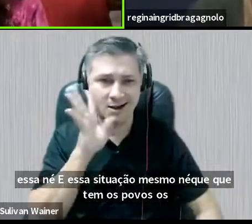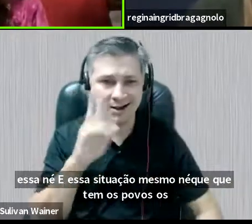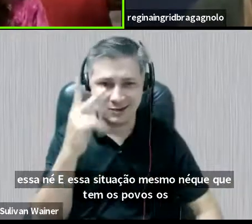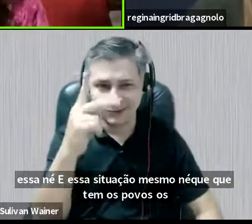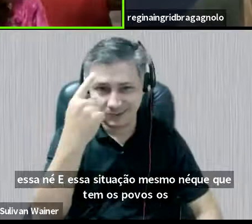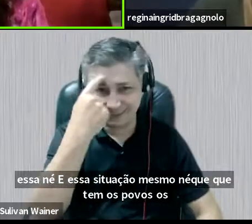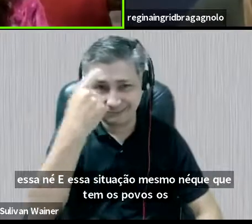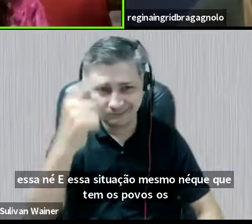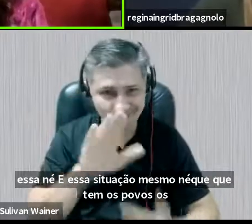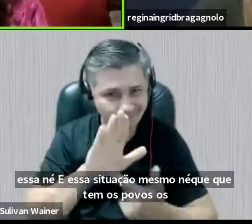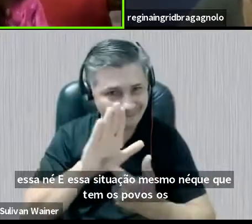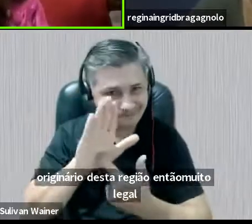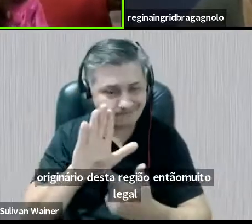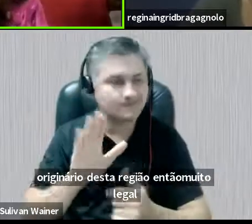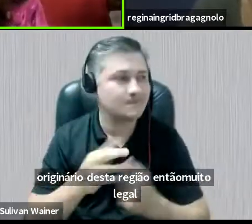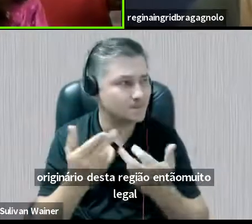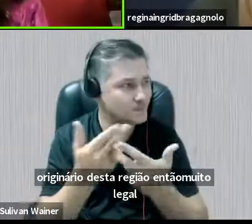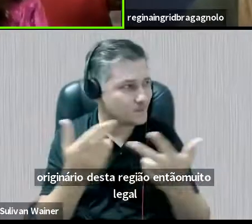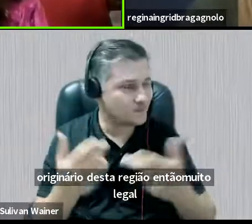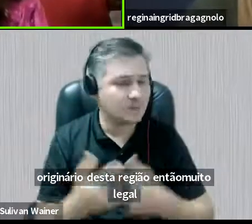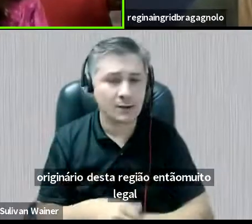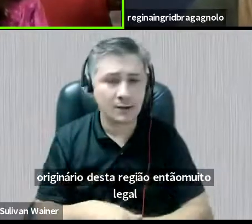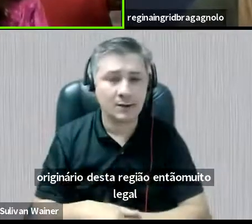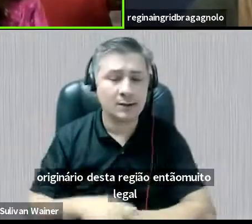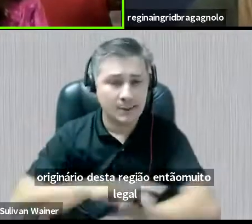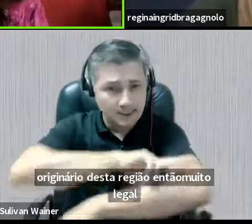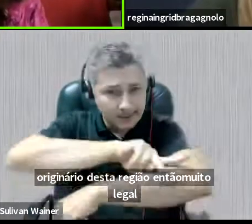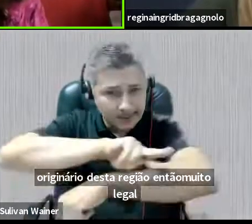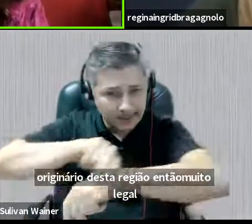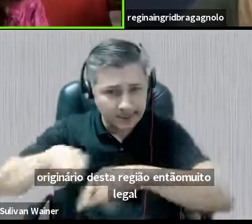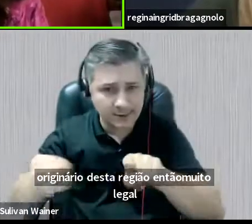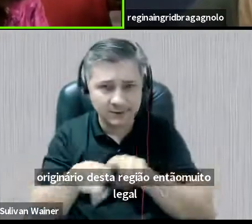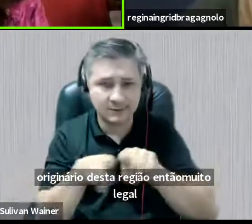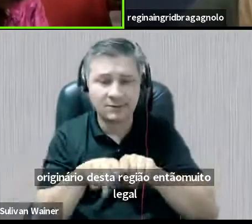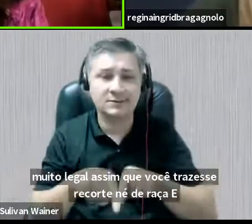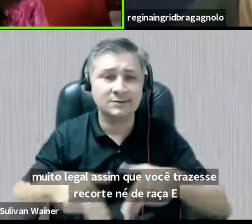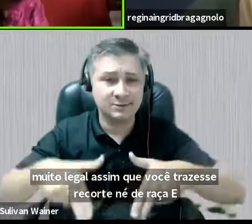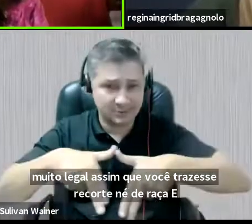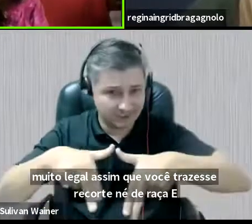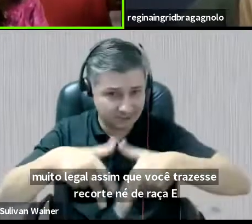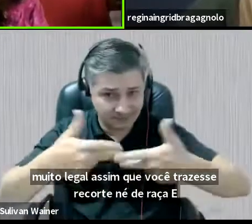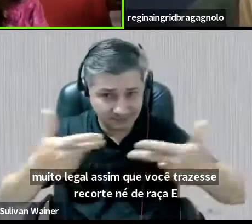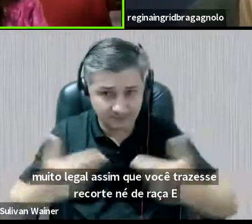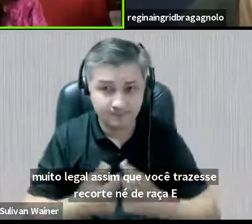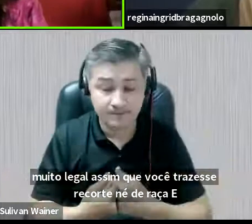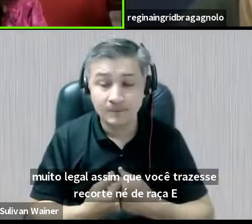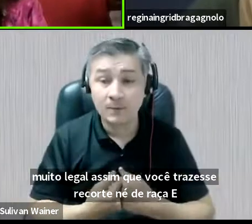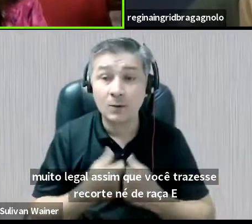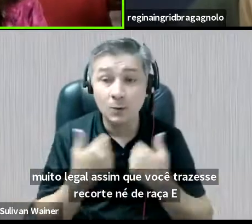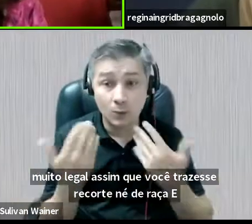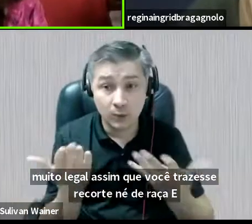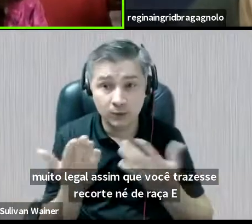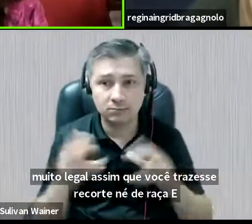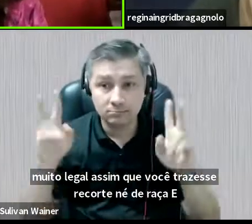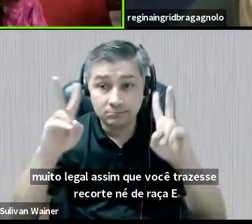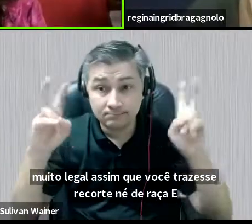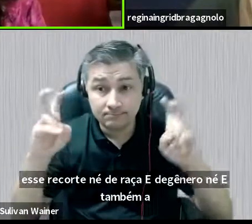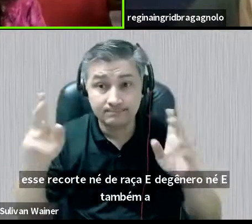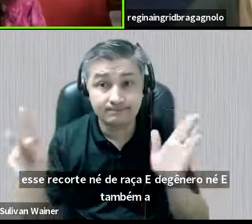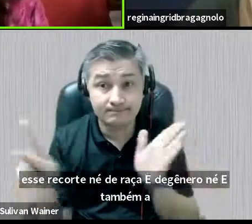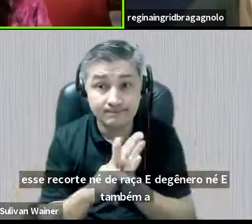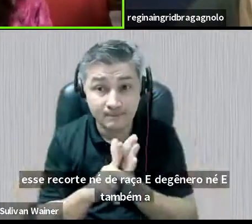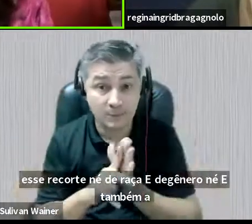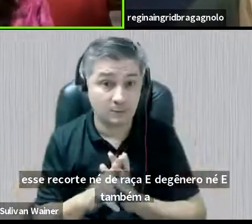que você traz esse recorte, né, de raça e de gênero, né, e também a questão, né, da própria dificuldade da